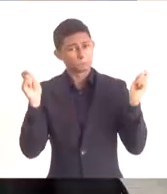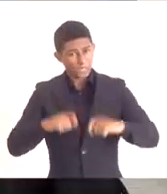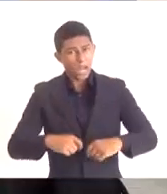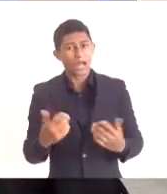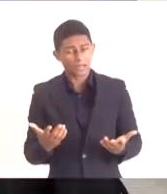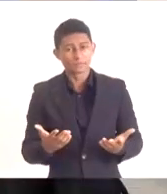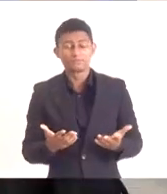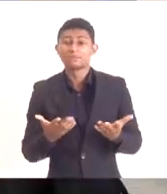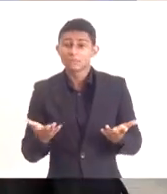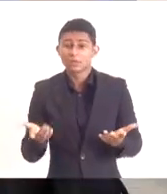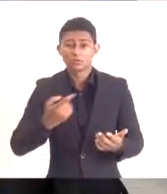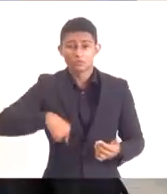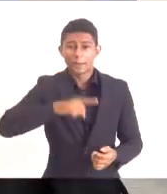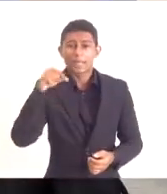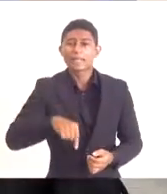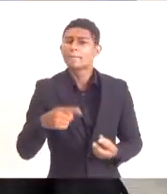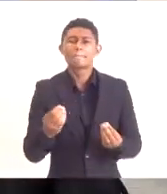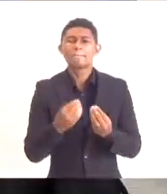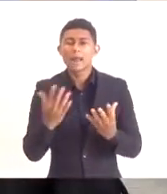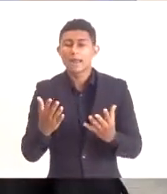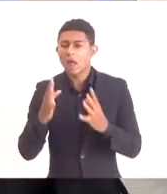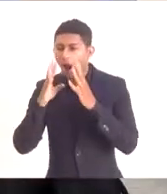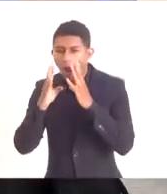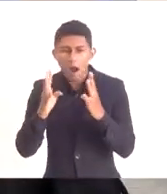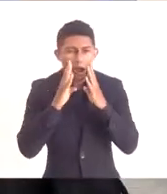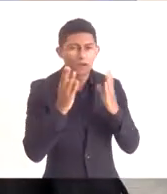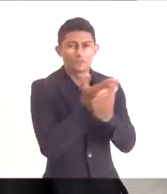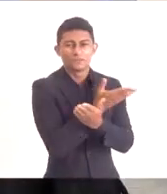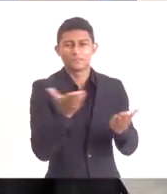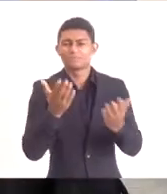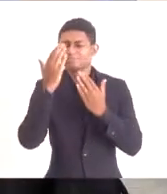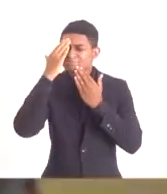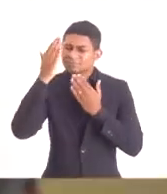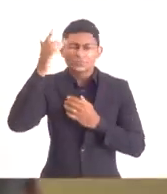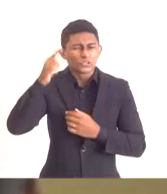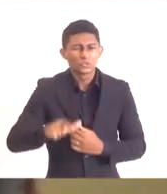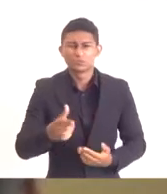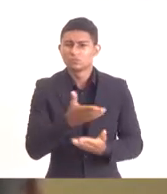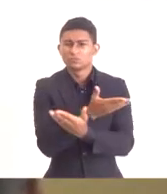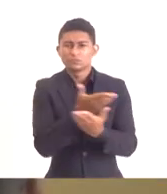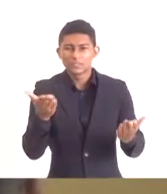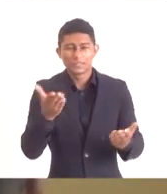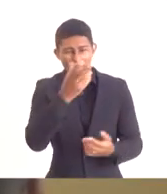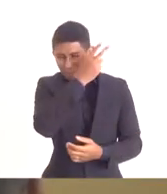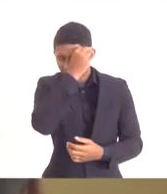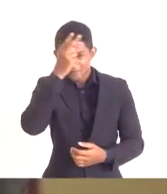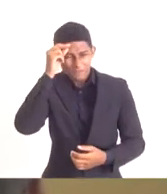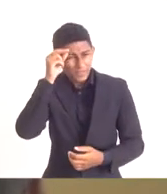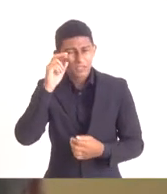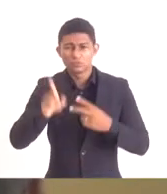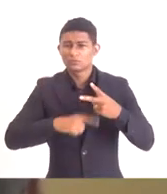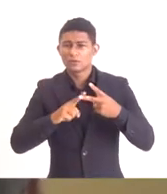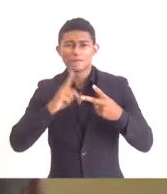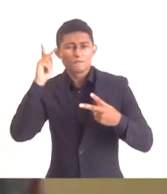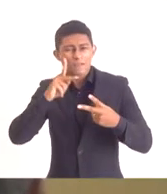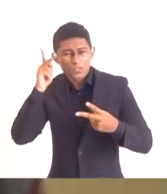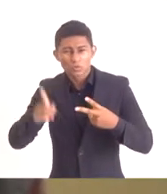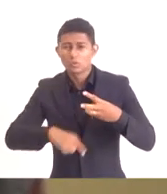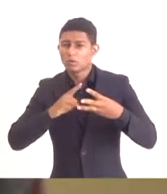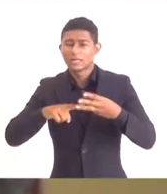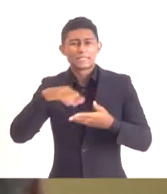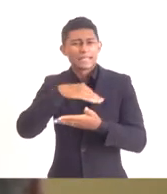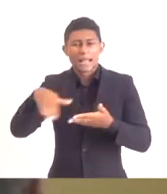gente veio aqui mais para ouvir do que para falar. Então, agradecer mais uma vez aqui a presença dos prefeitos, dos vereadores, dos secretários.